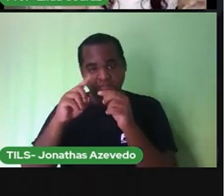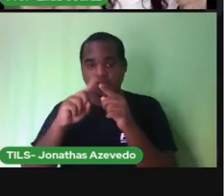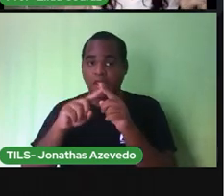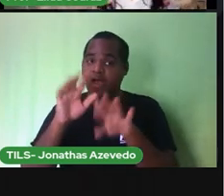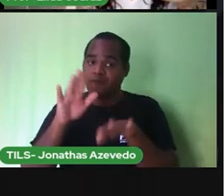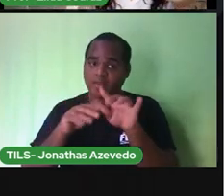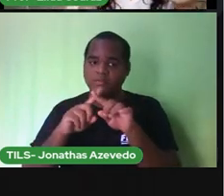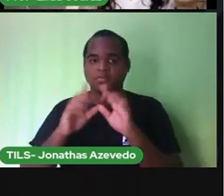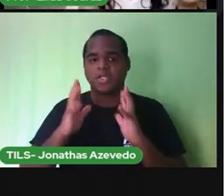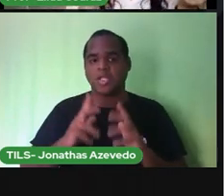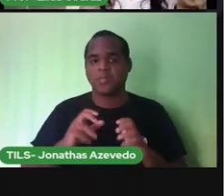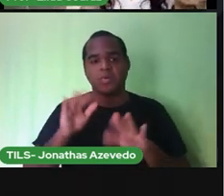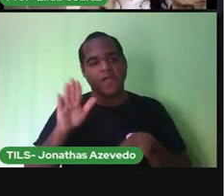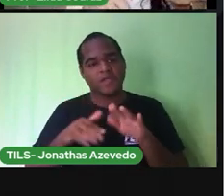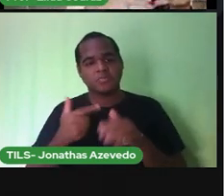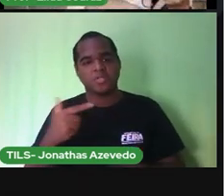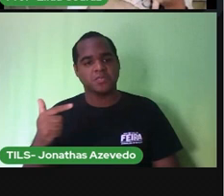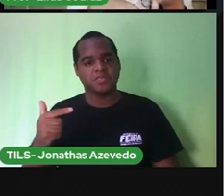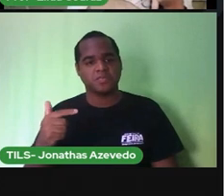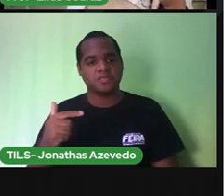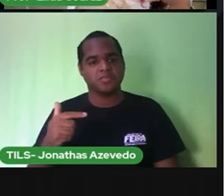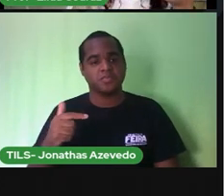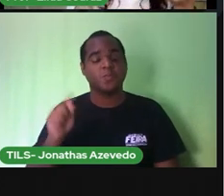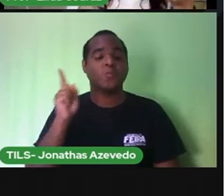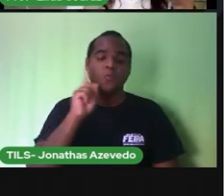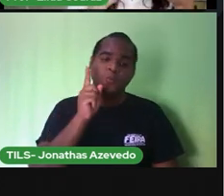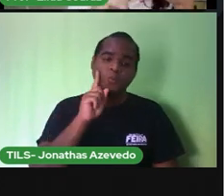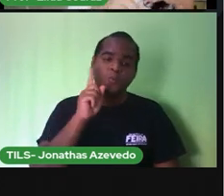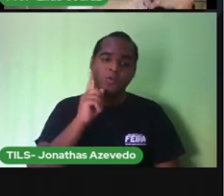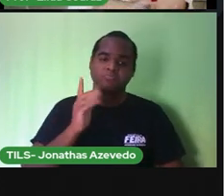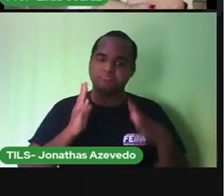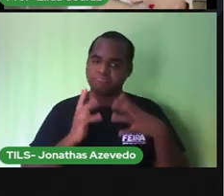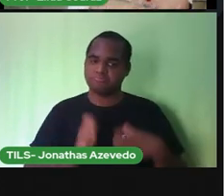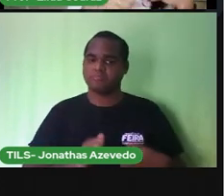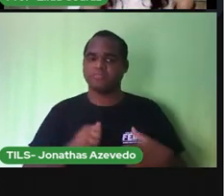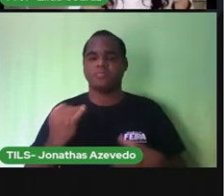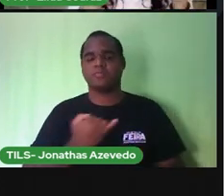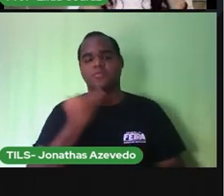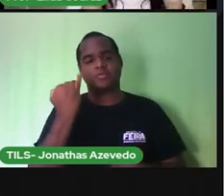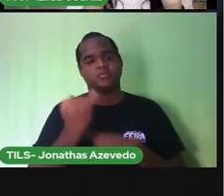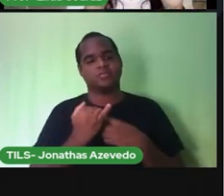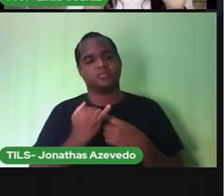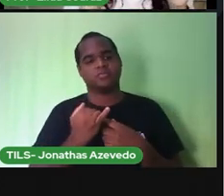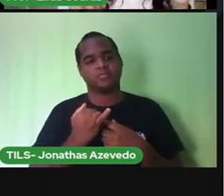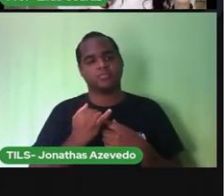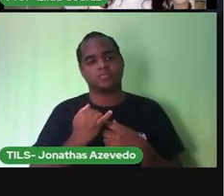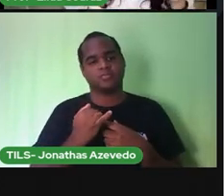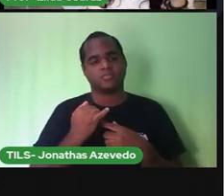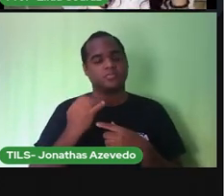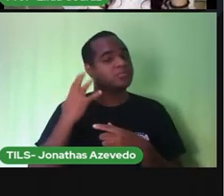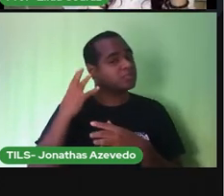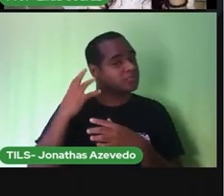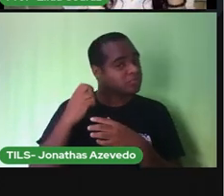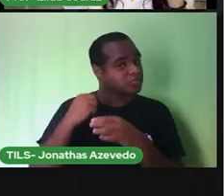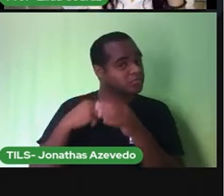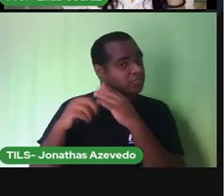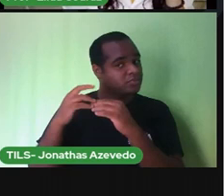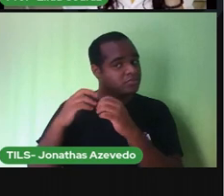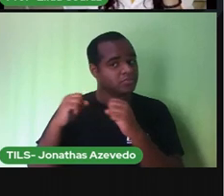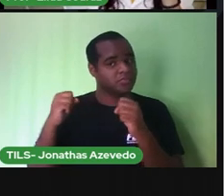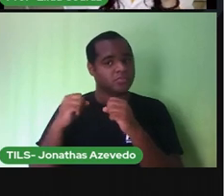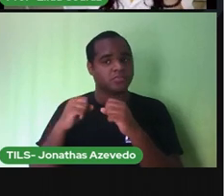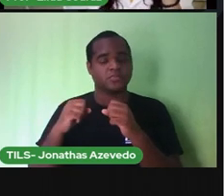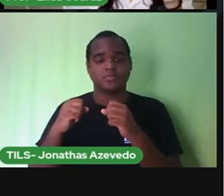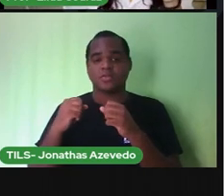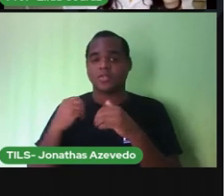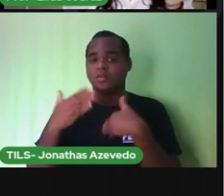dia não. Mas eu pentei o meu cabelo todo dia, eu prendo o meu cabelo pra que a gente não venha